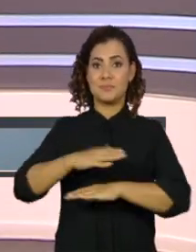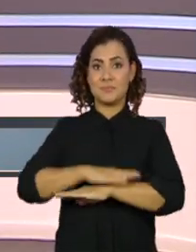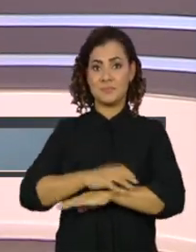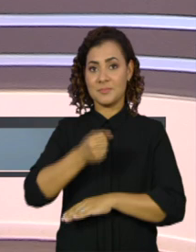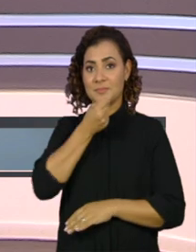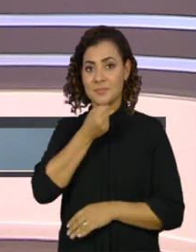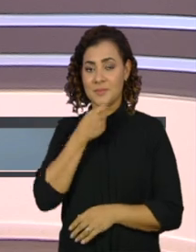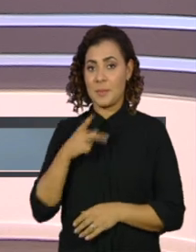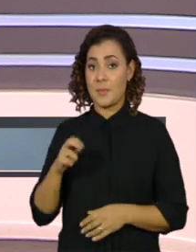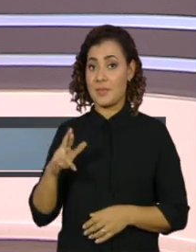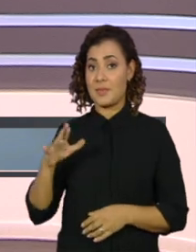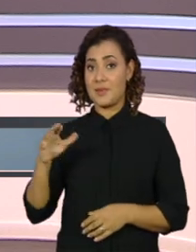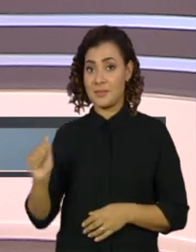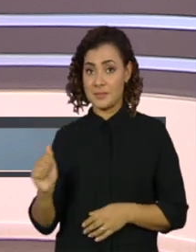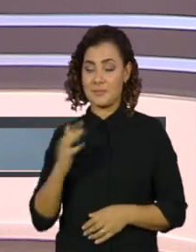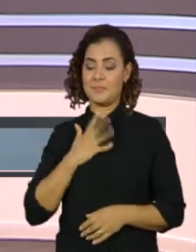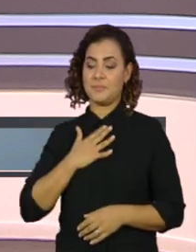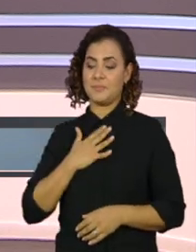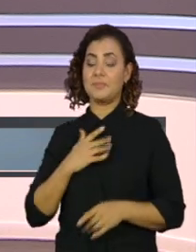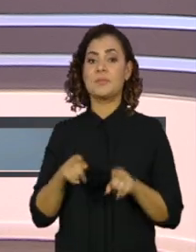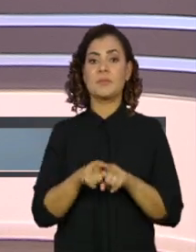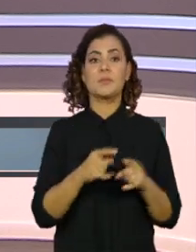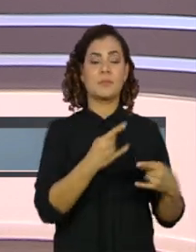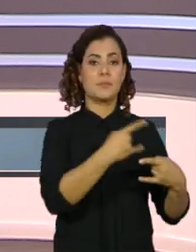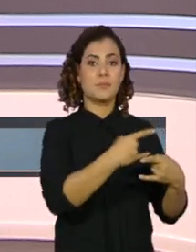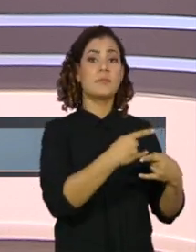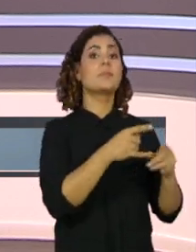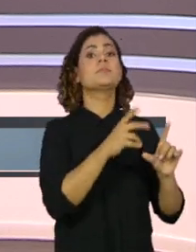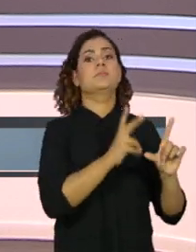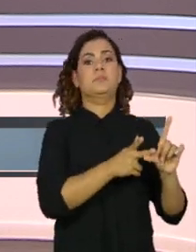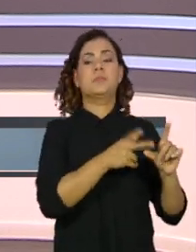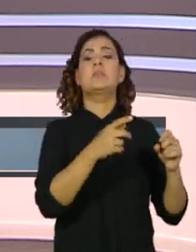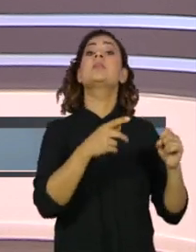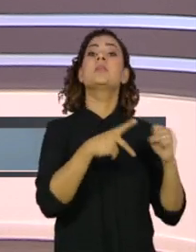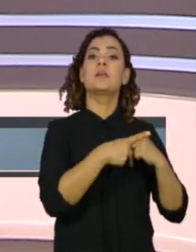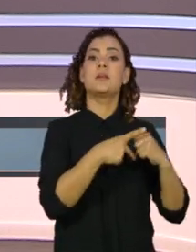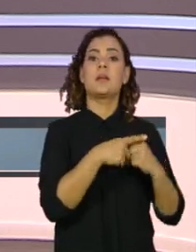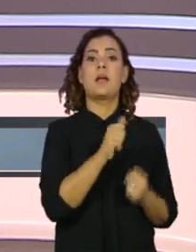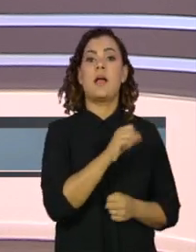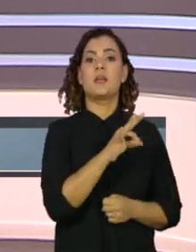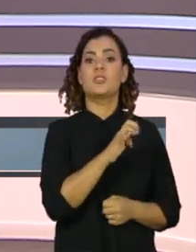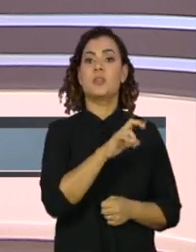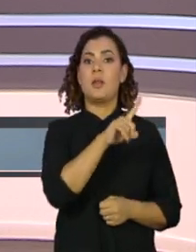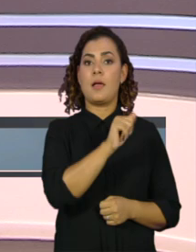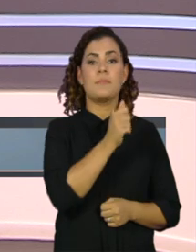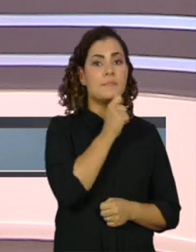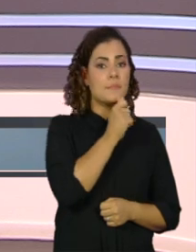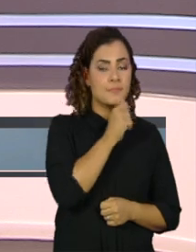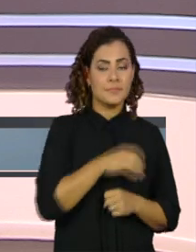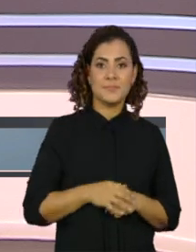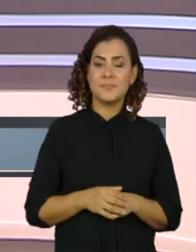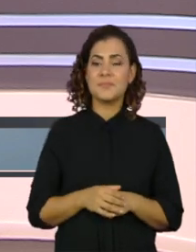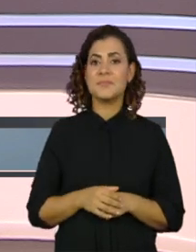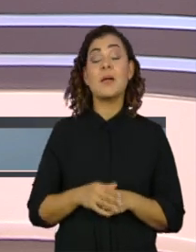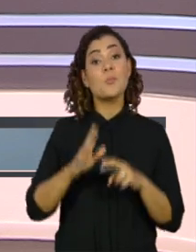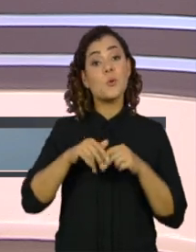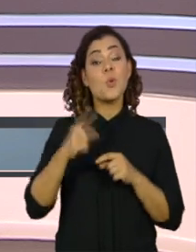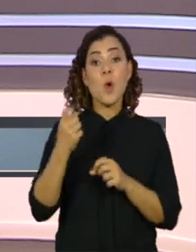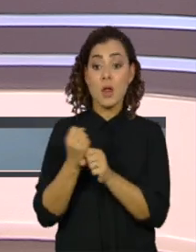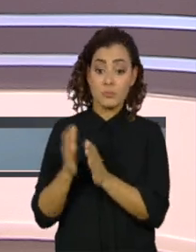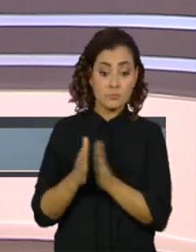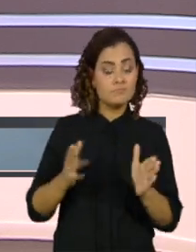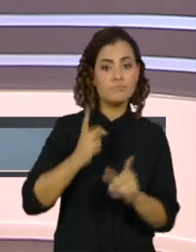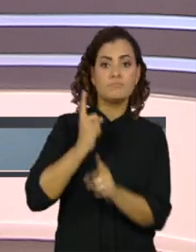a jornalista Patrícia Campos Mello e via Skype o biólogo e pesquisador Atila Yamarino. Há um ano, o Brasil registrou o primeiro